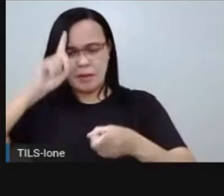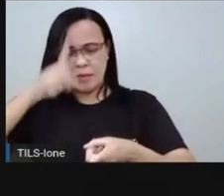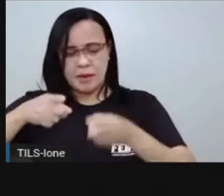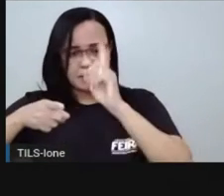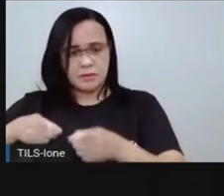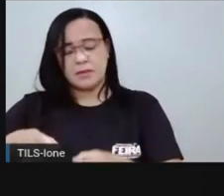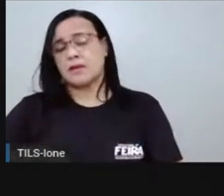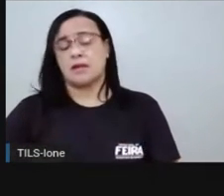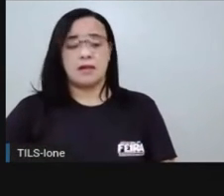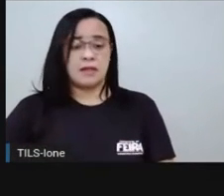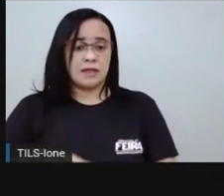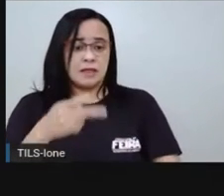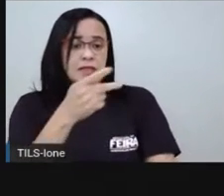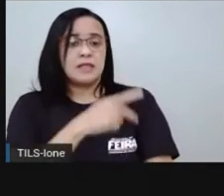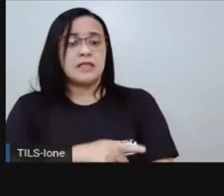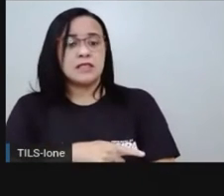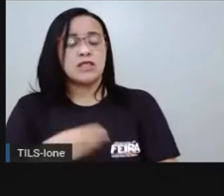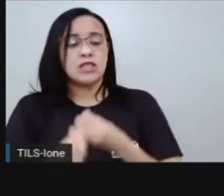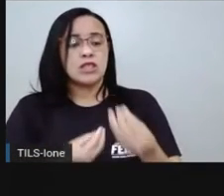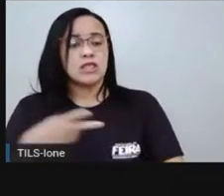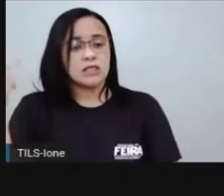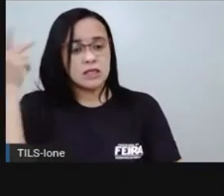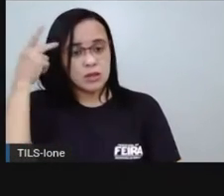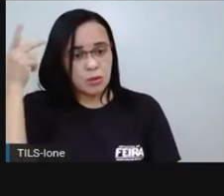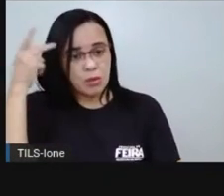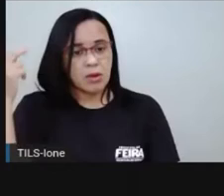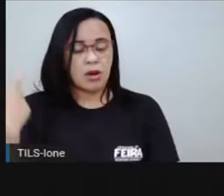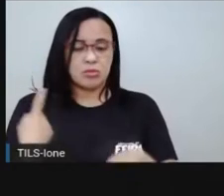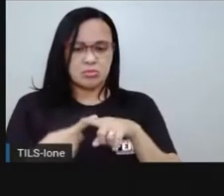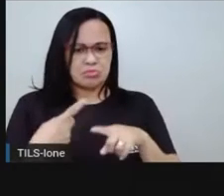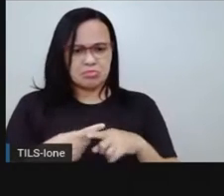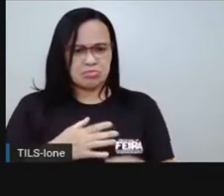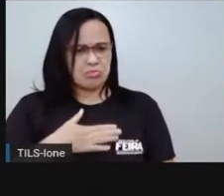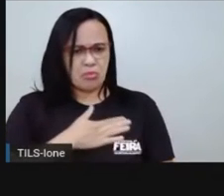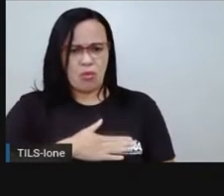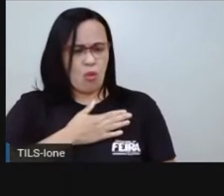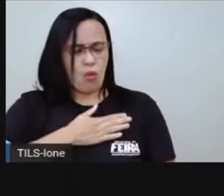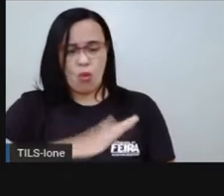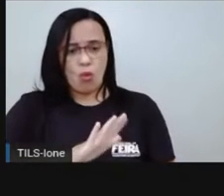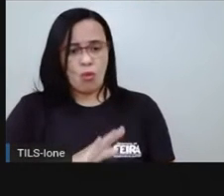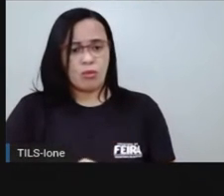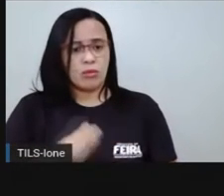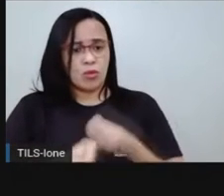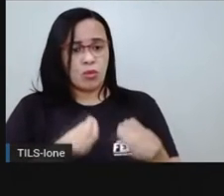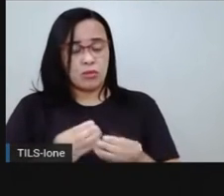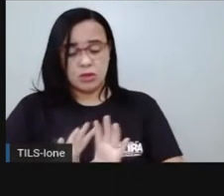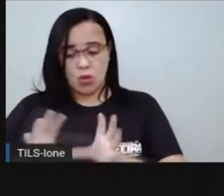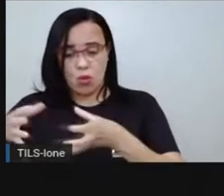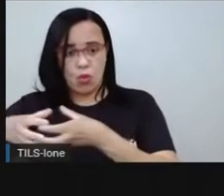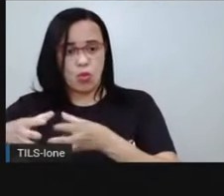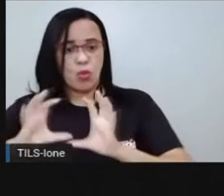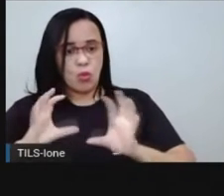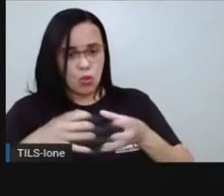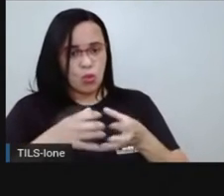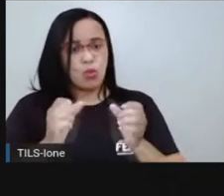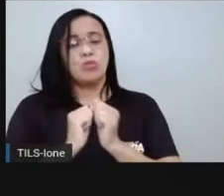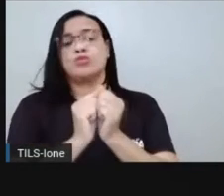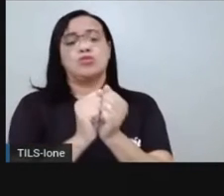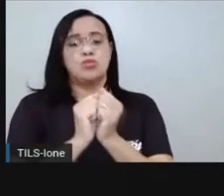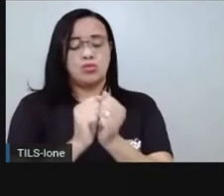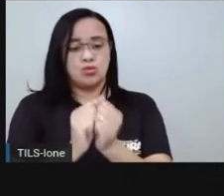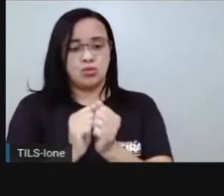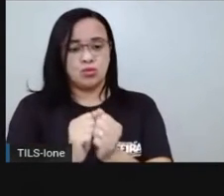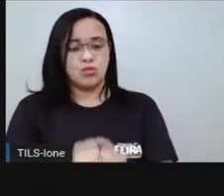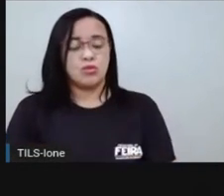estavam insatisfeitos com a abolição da escravatura. Esses grupos se juntaram, deram um